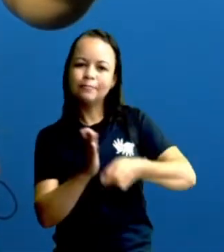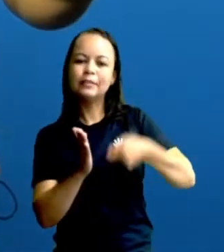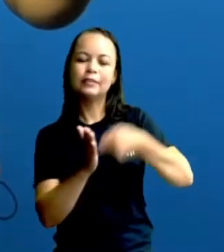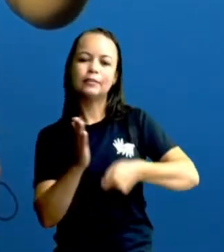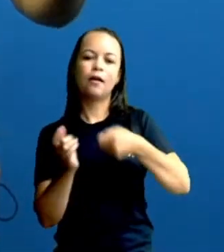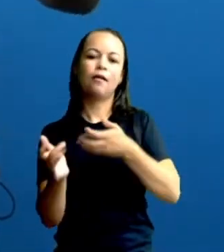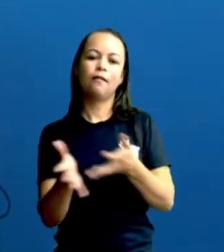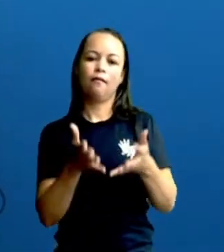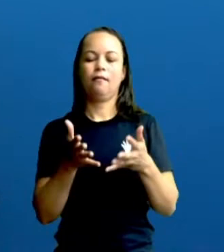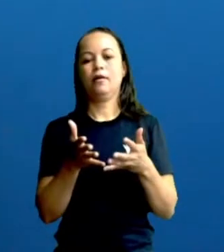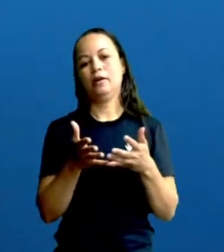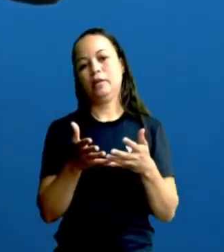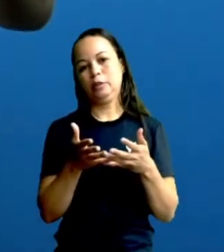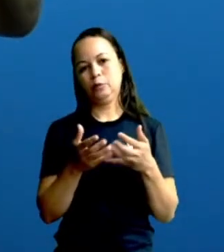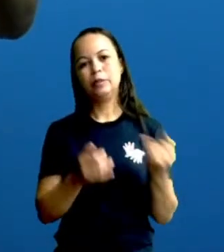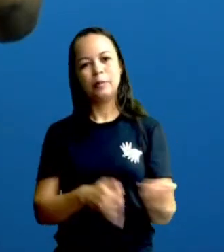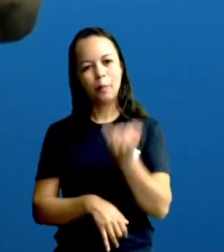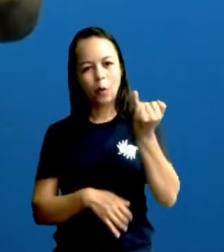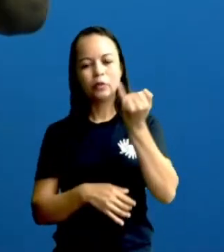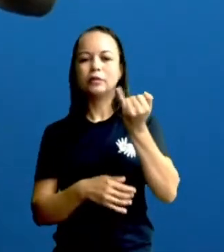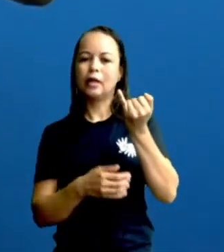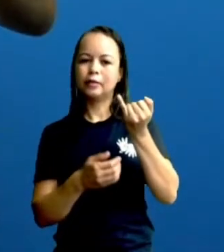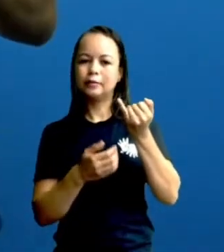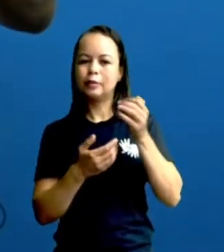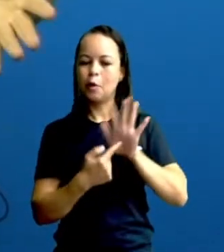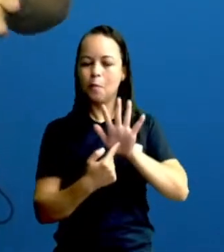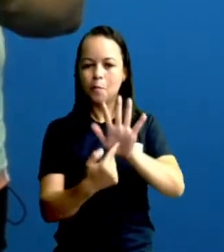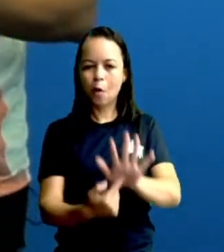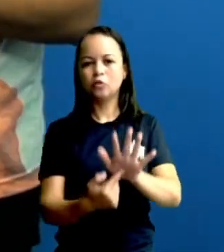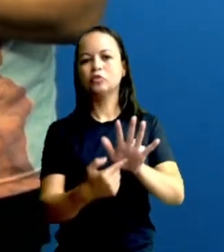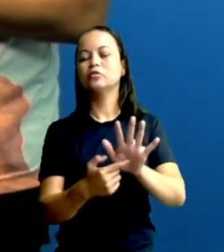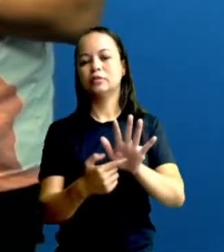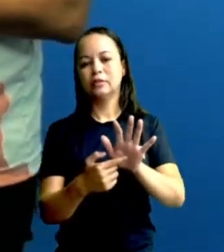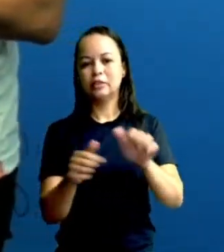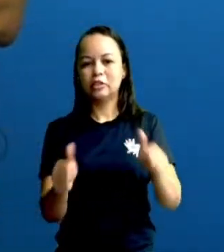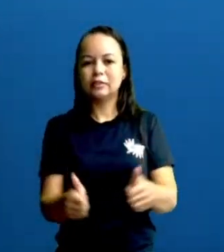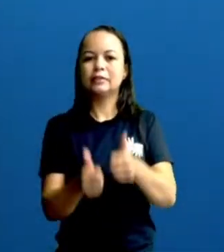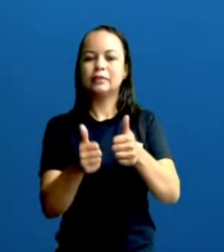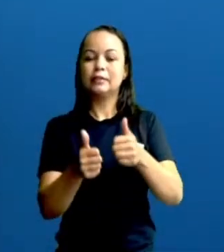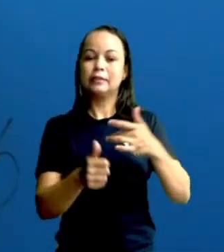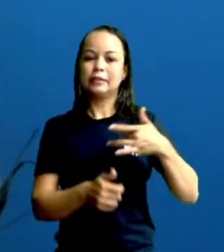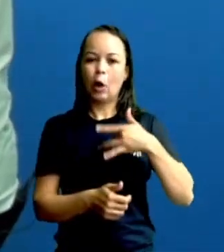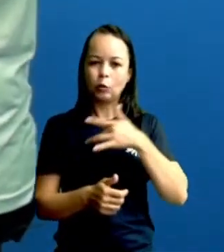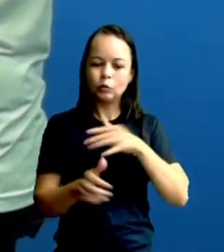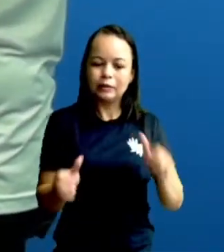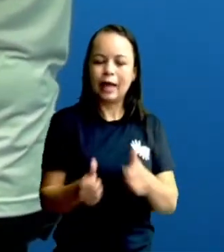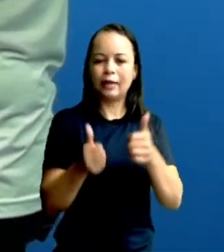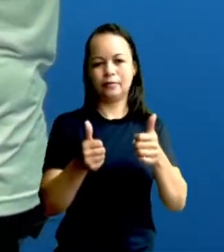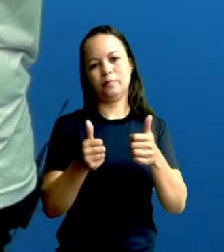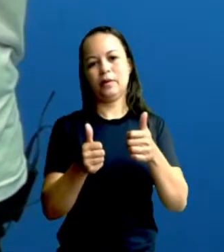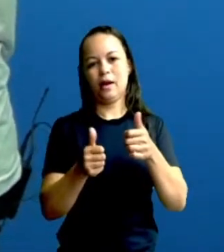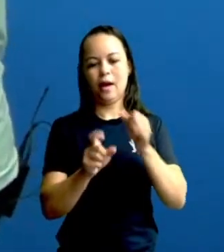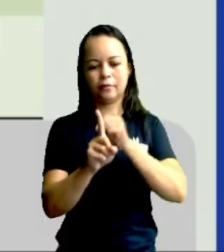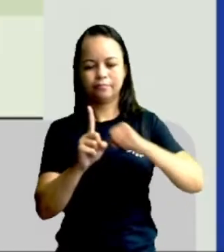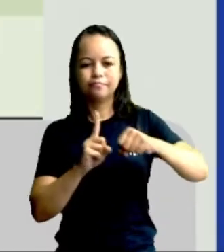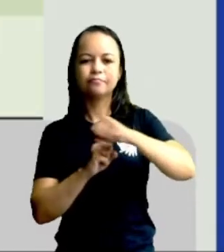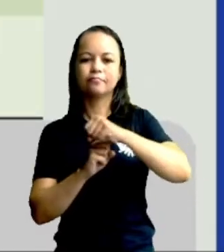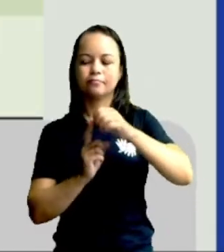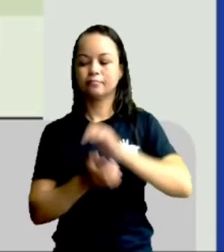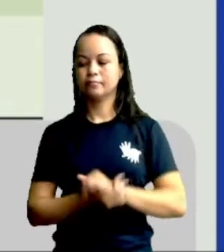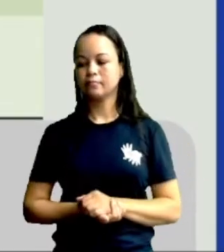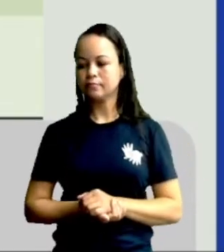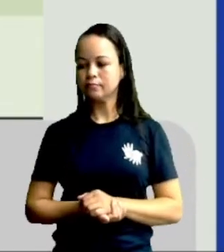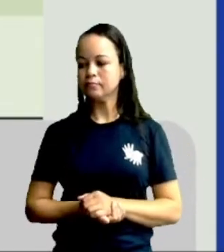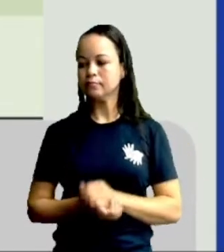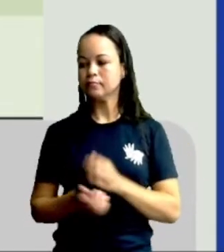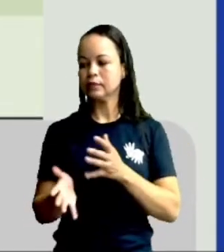eficaz, que ela realmente traga resultados que sejam saudáveis para a sociedade. Então, preste atenção também. Definição de